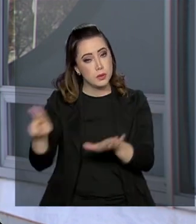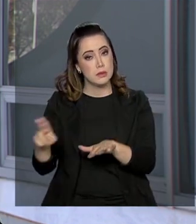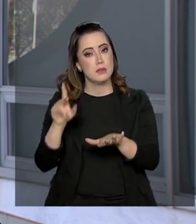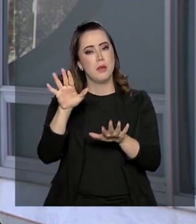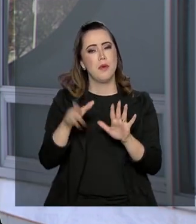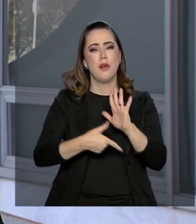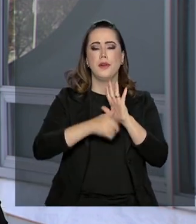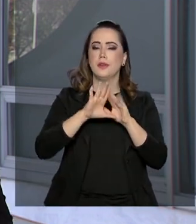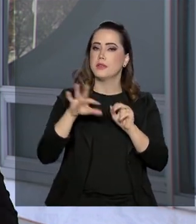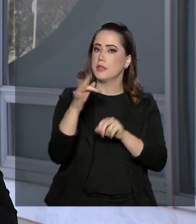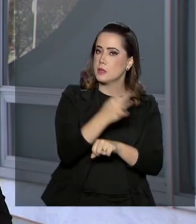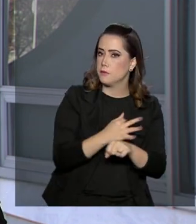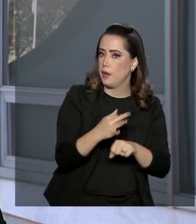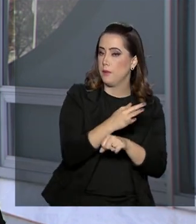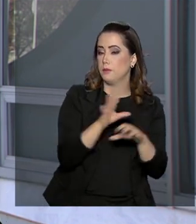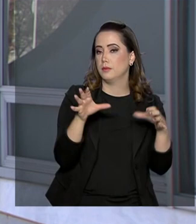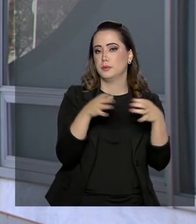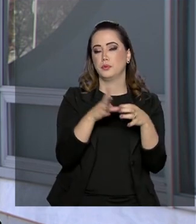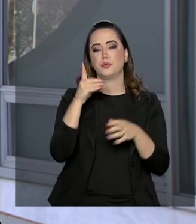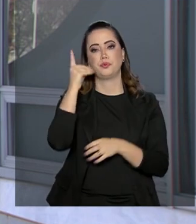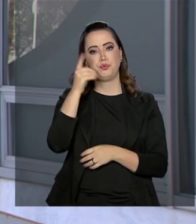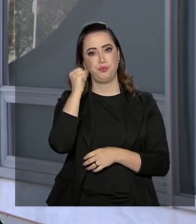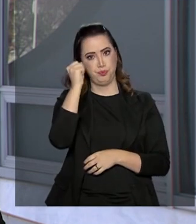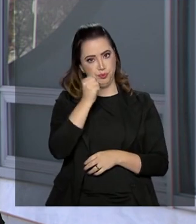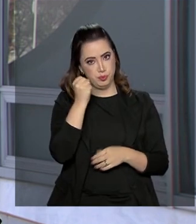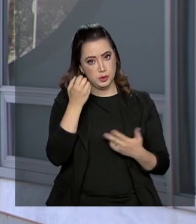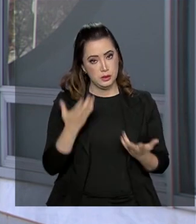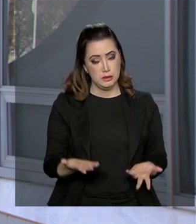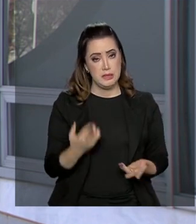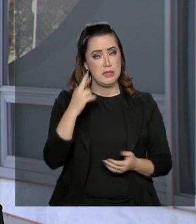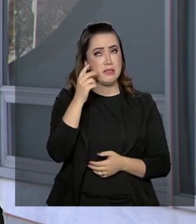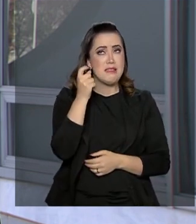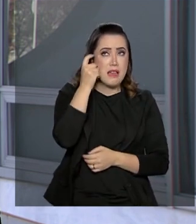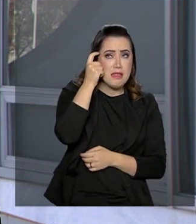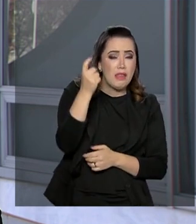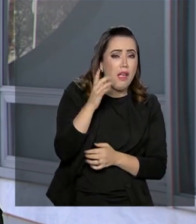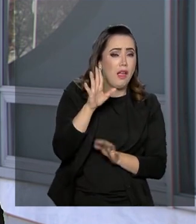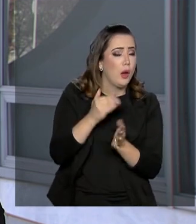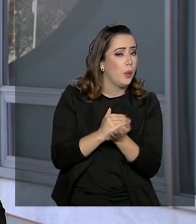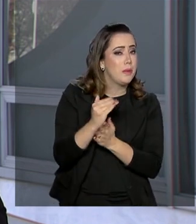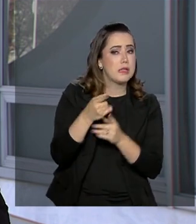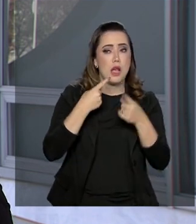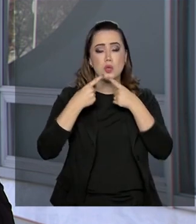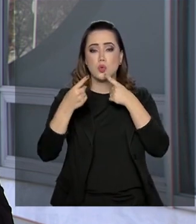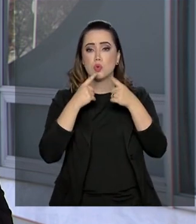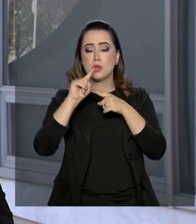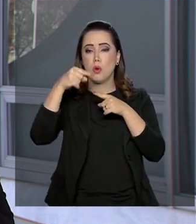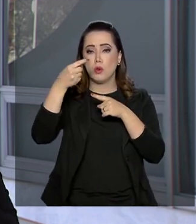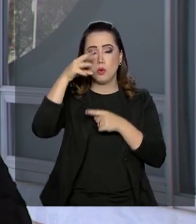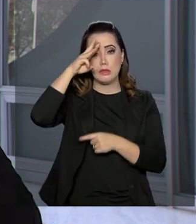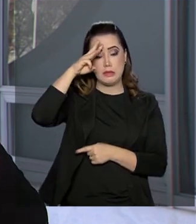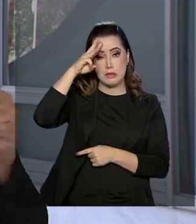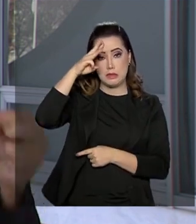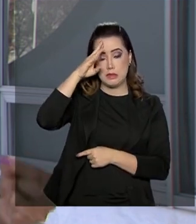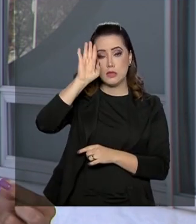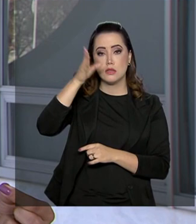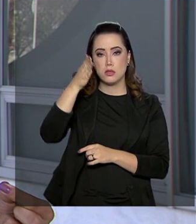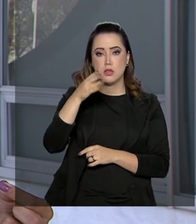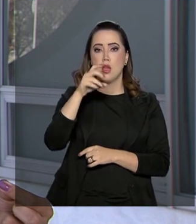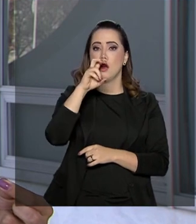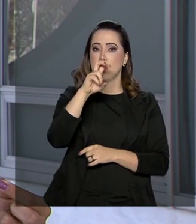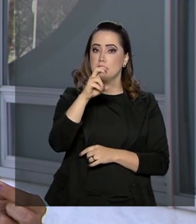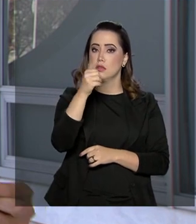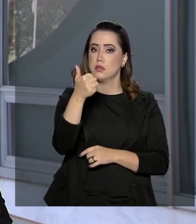recesso parlamentar. E a ideia do presidente da Casa, Rodrigo Maia, é iniciar os debates na próxima terça-feira, já com os